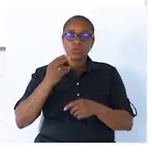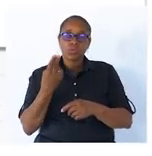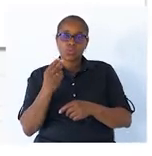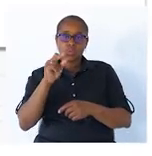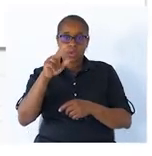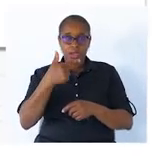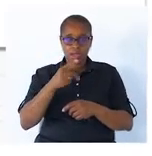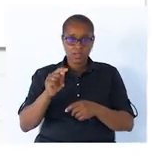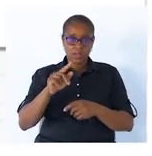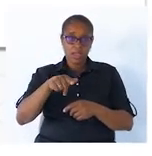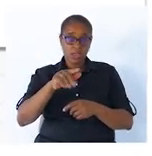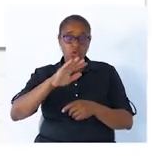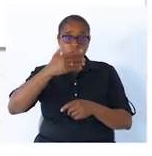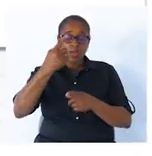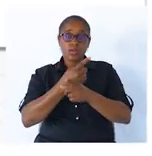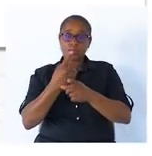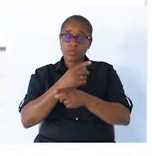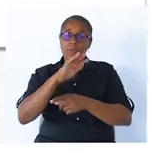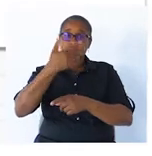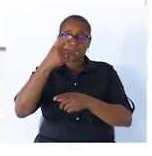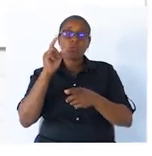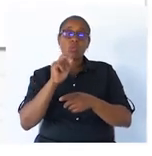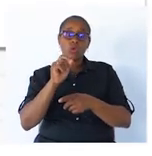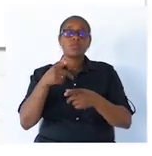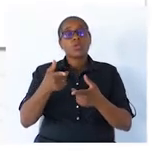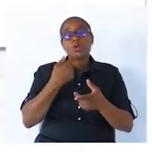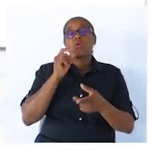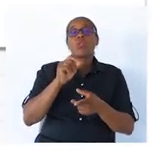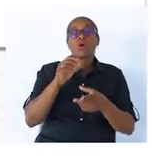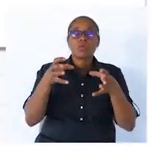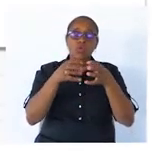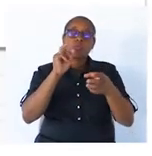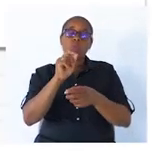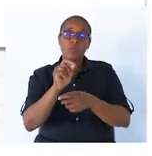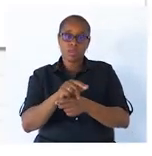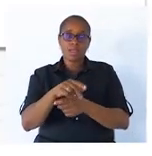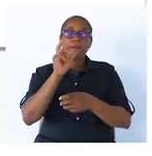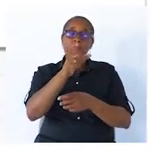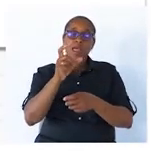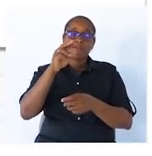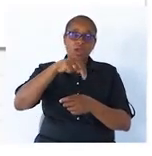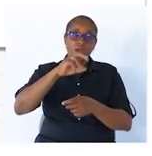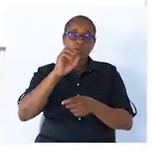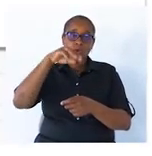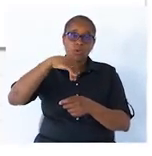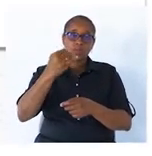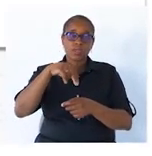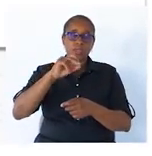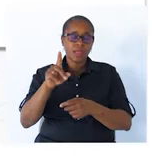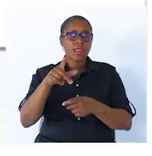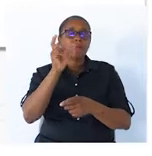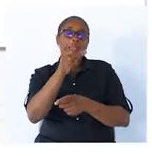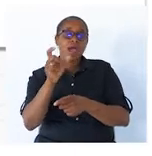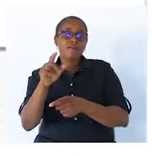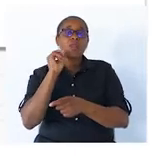Por isso, é chamado de grupo nominal. A palavra nominal vem da palavra nome.